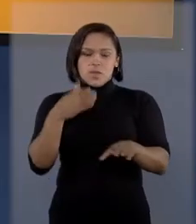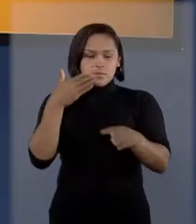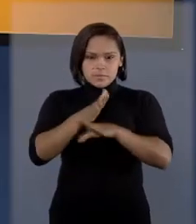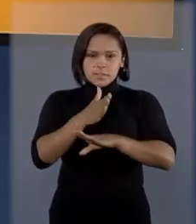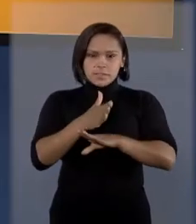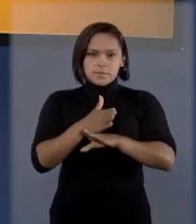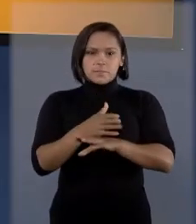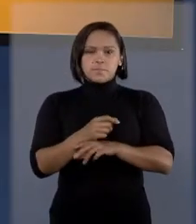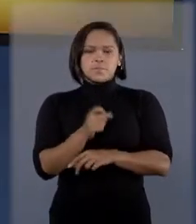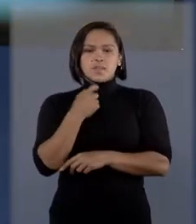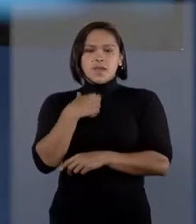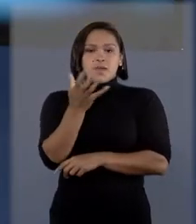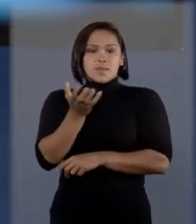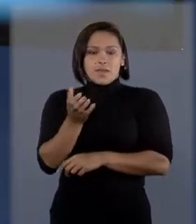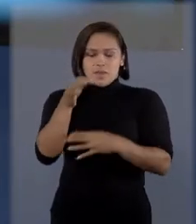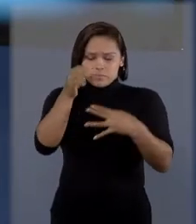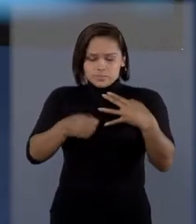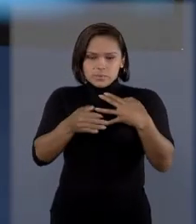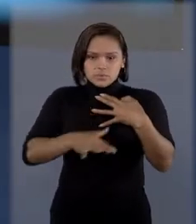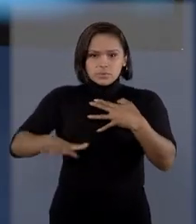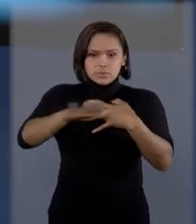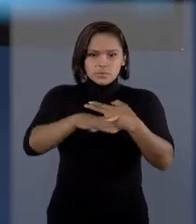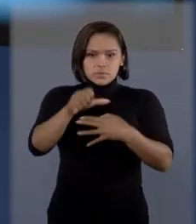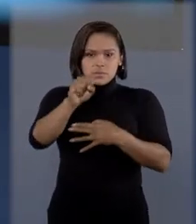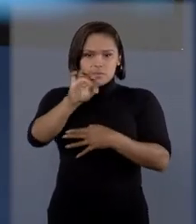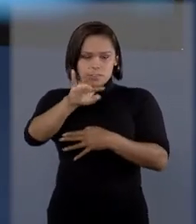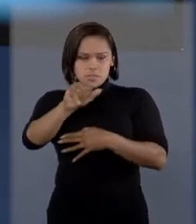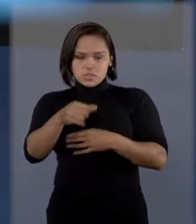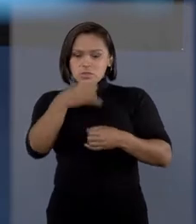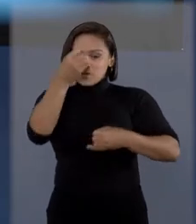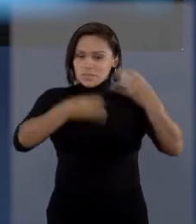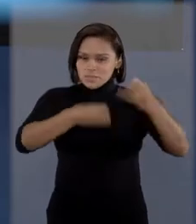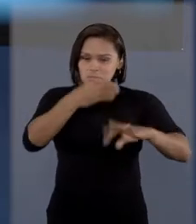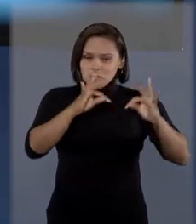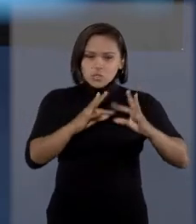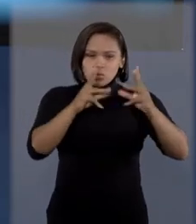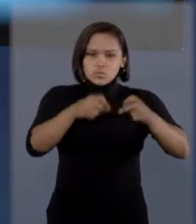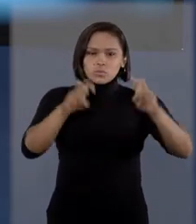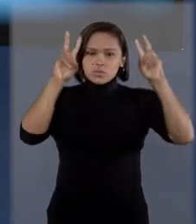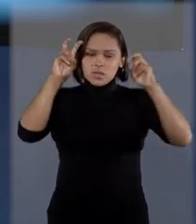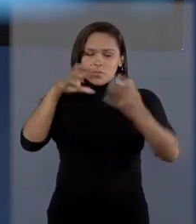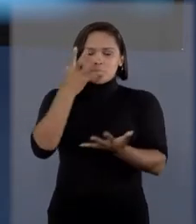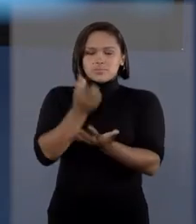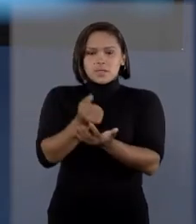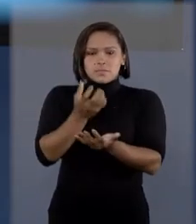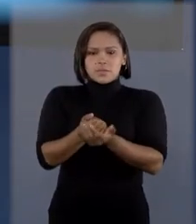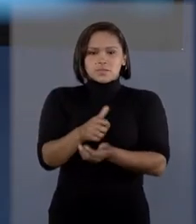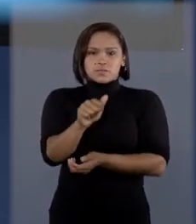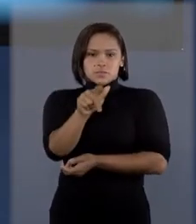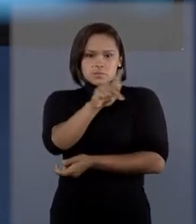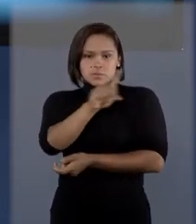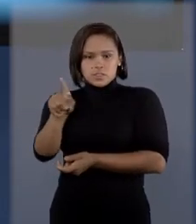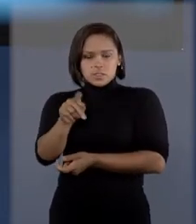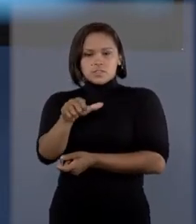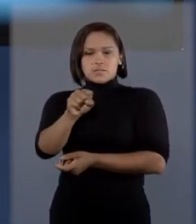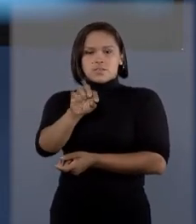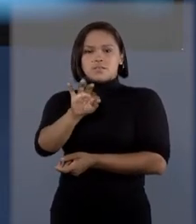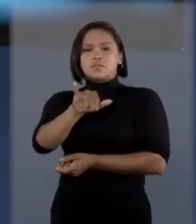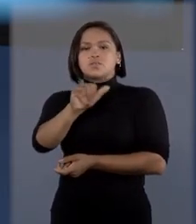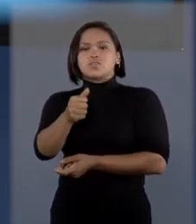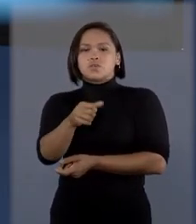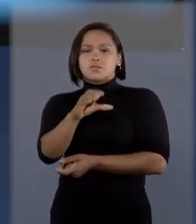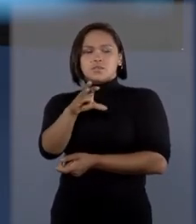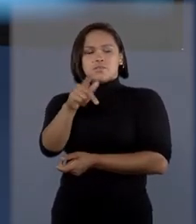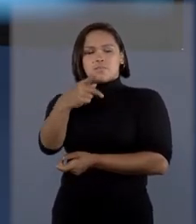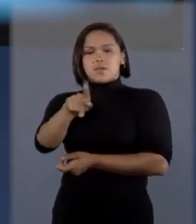Quer conhecer a jurisprudência do Tribunal a respeito? Baixe e acesse o aplicativo STJ-CPE